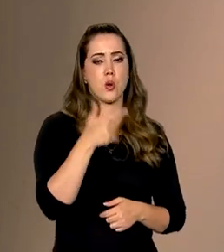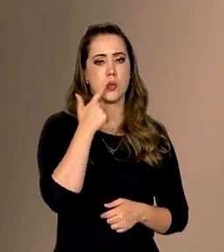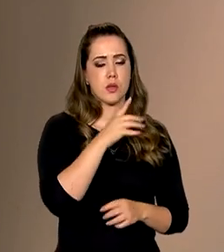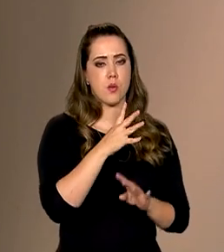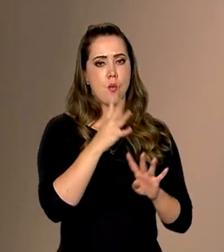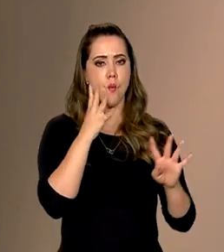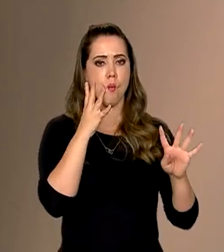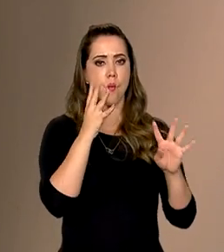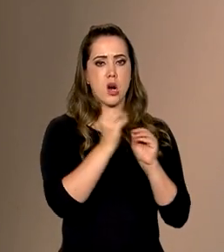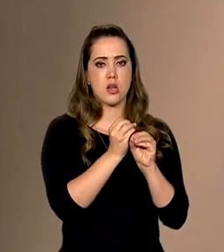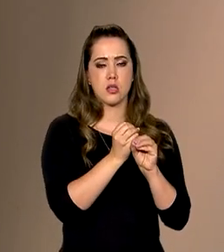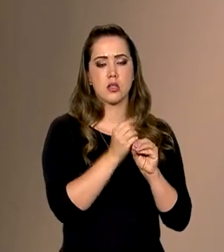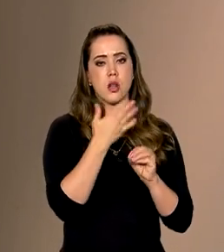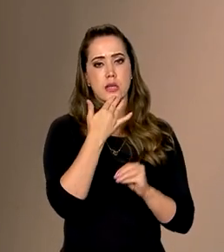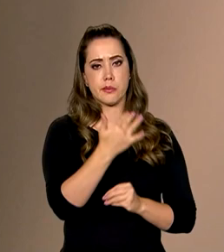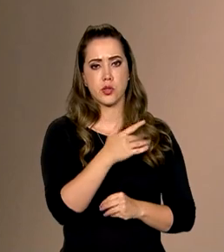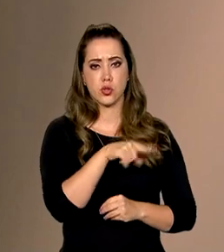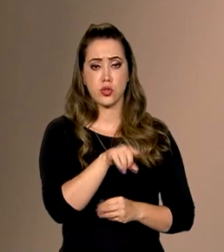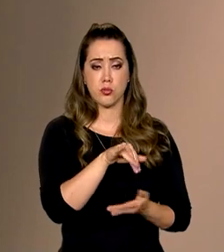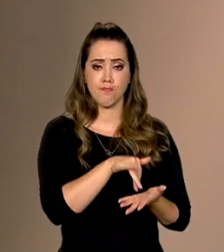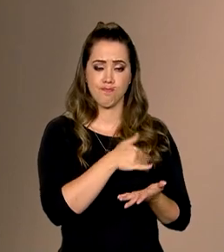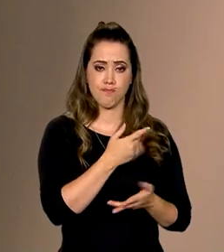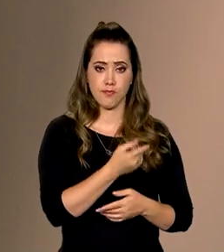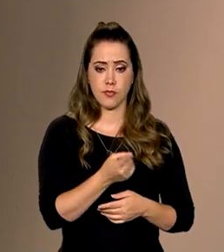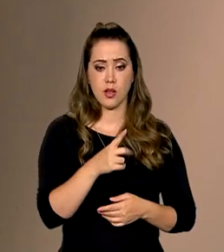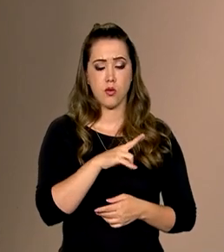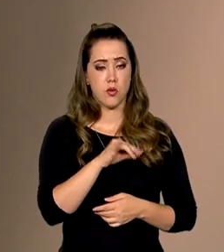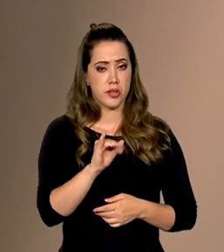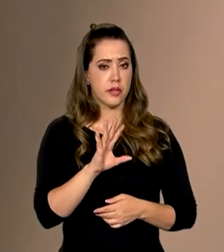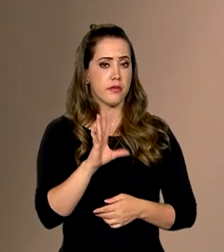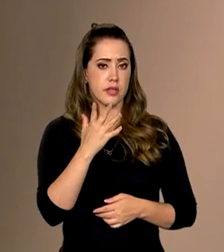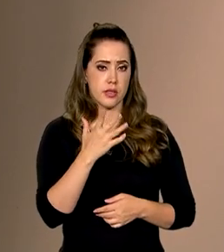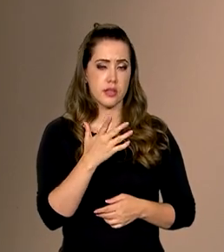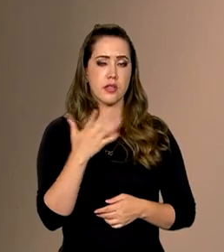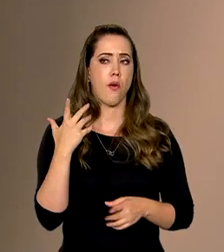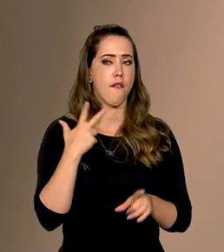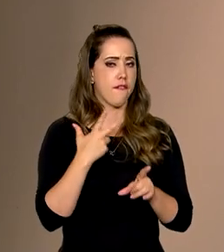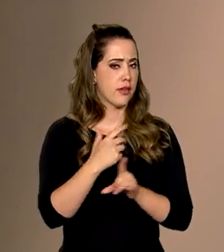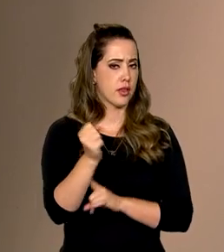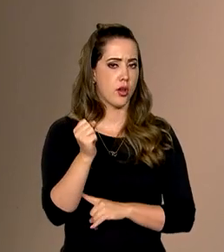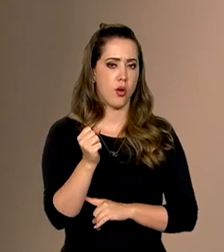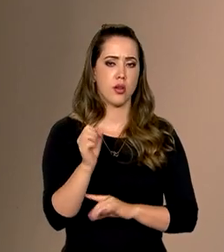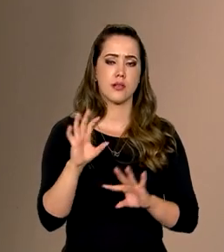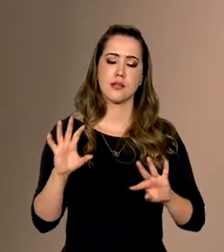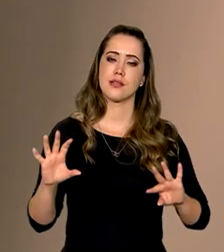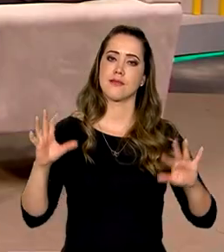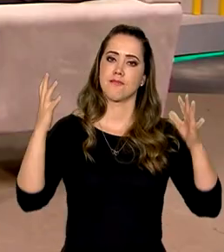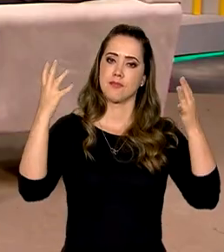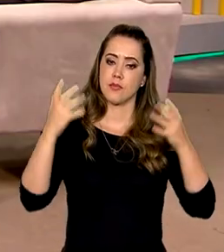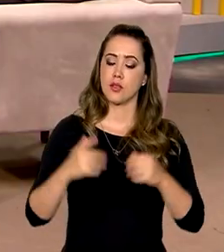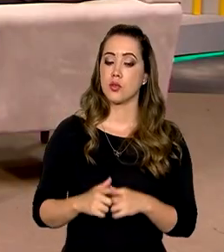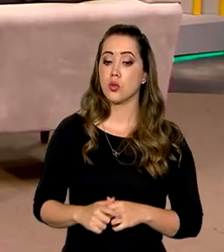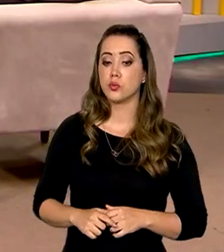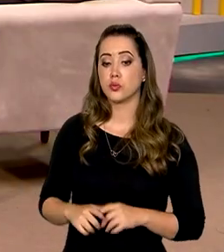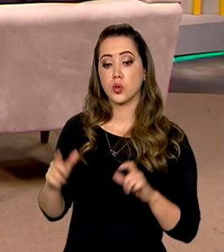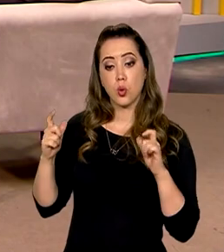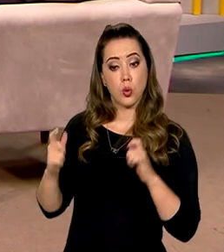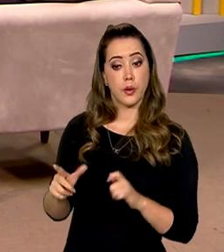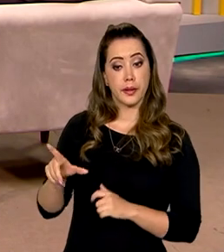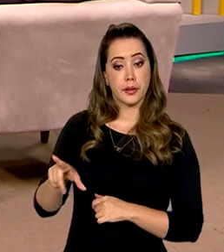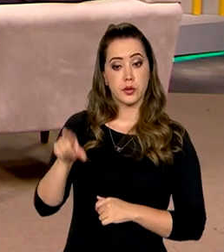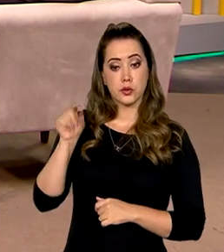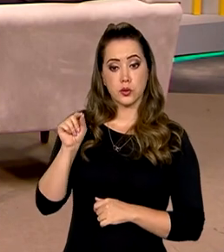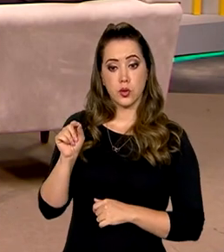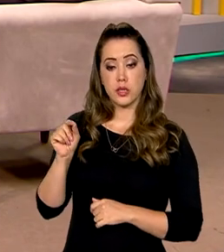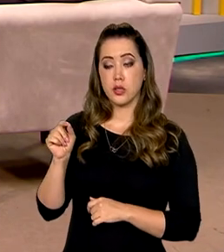essa lista de solicitações, o que vai ser uma conquista a ser celebrada. O local, inclusive, escolhido para